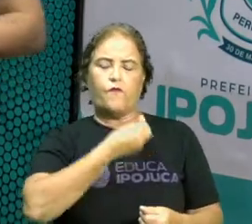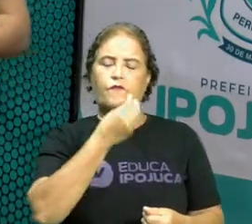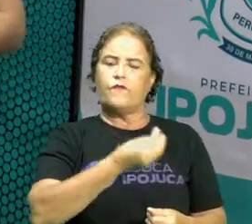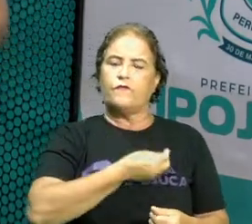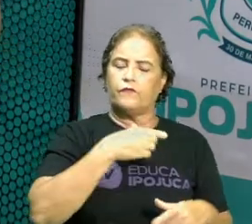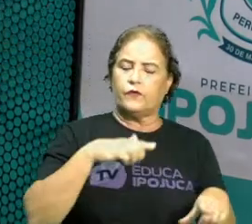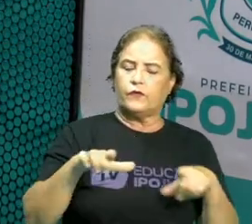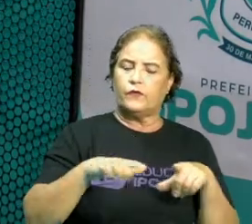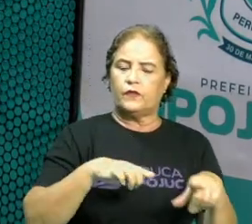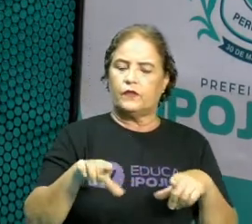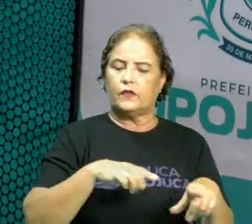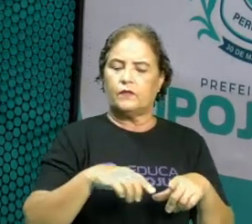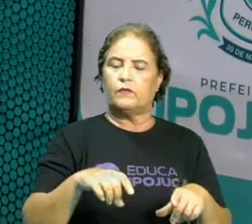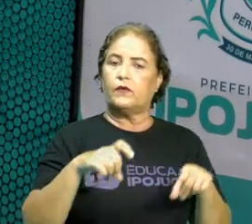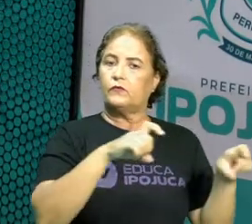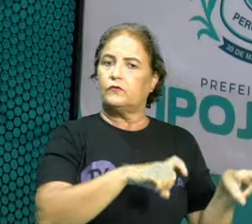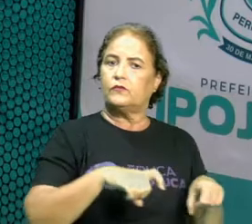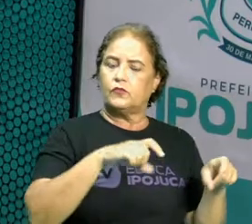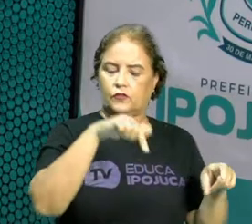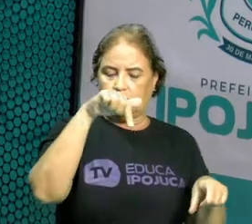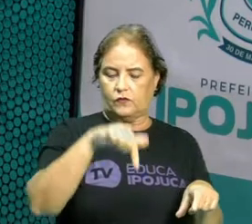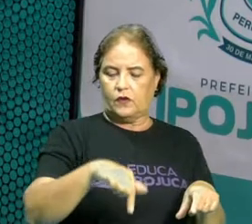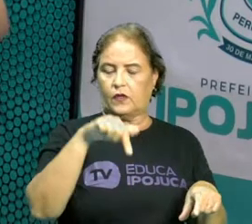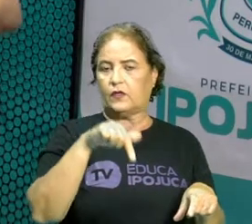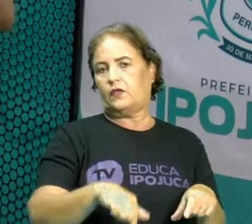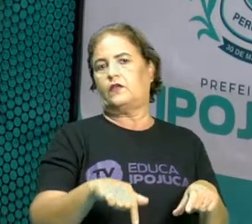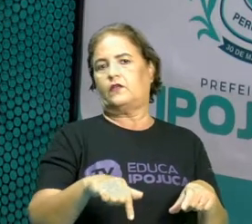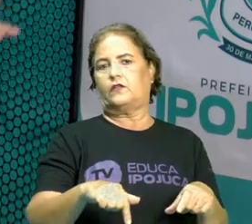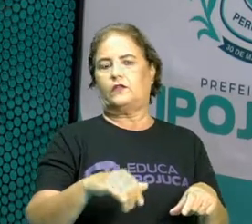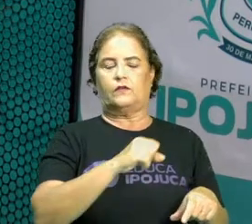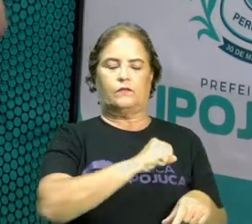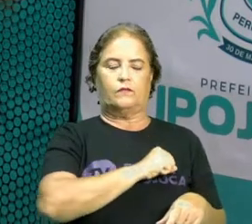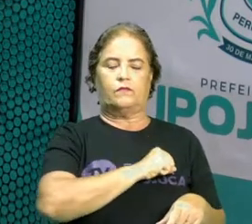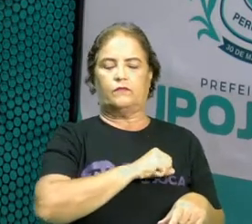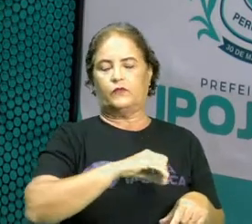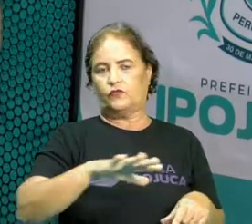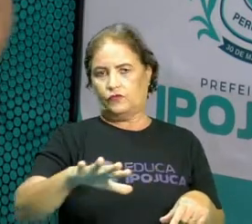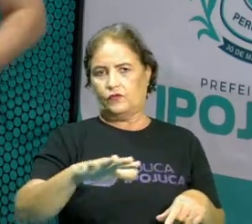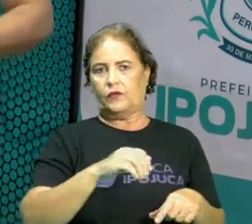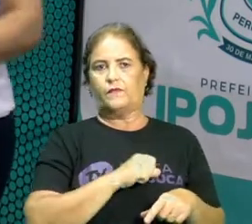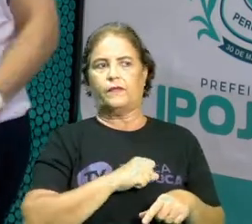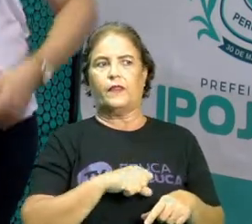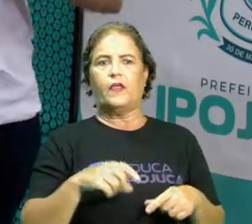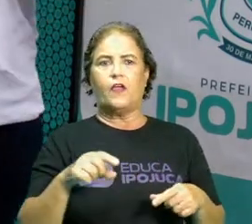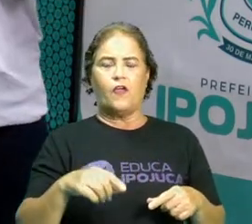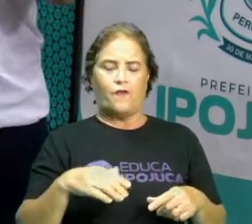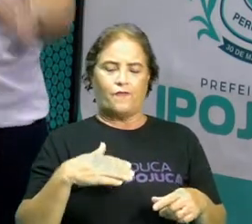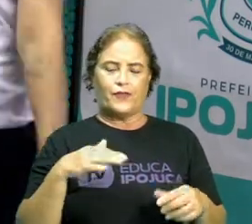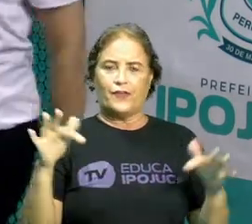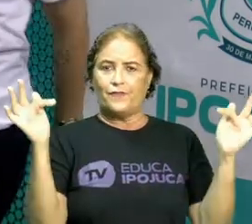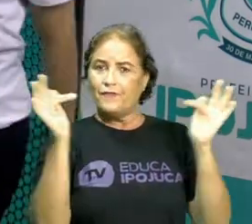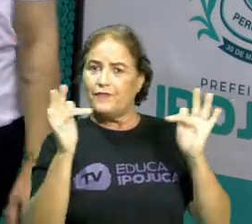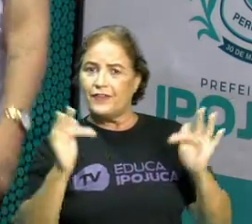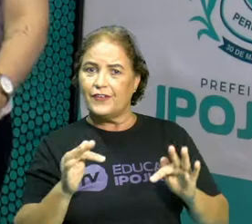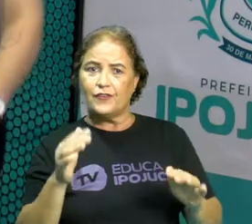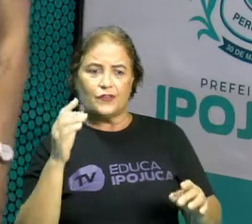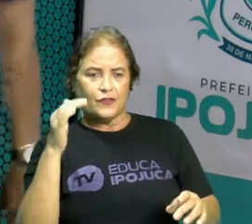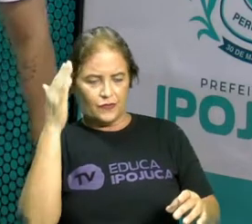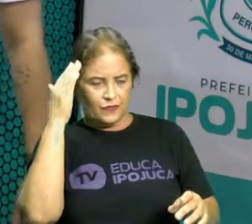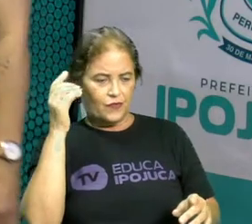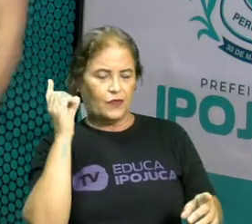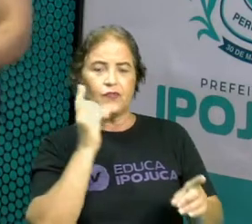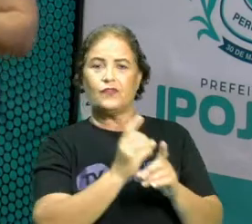engenhos aqui em Ipojuca. Olha que coisa interessante. Eu fiquei super feliz quando eu descobri isso, pra dizer aqui pra vocês,